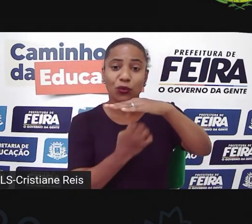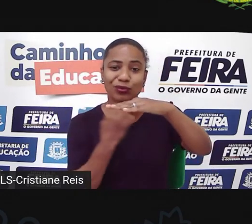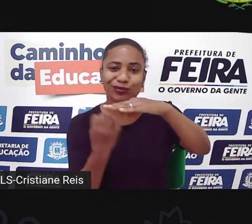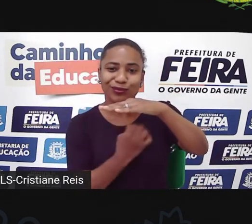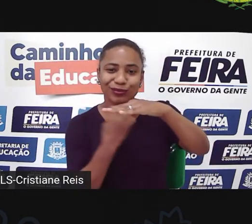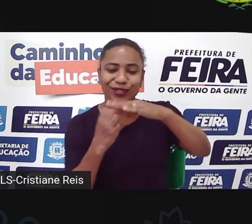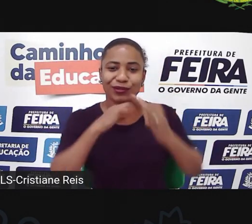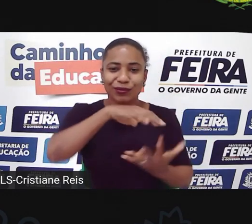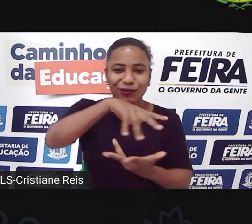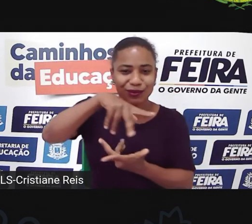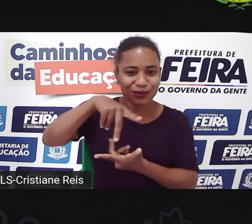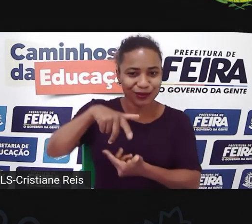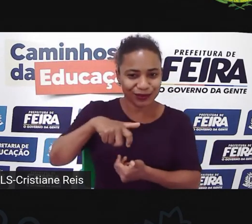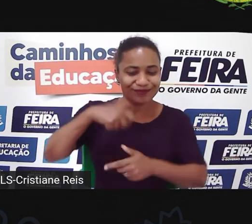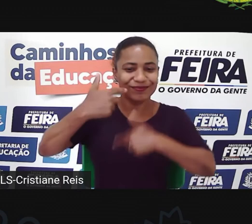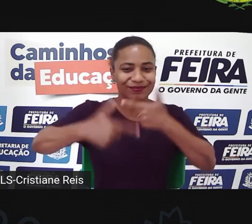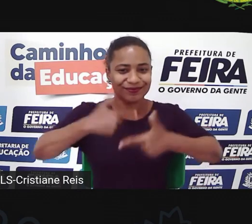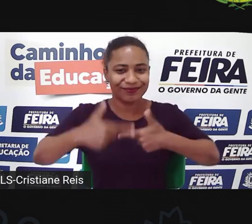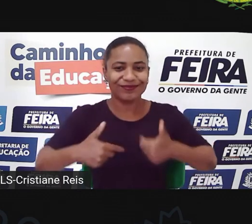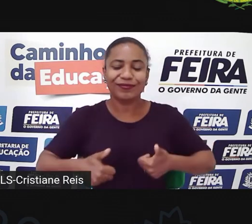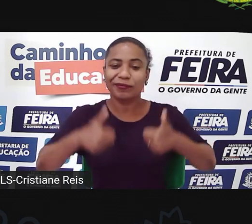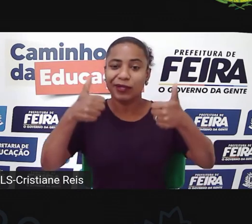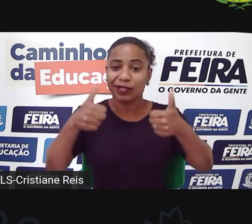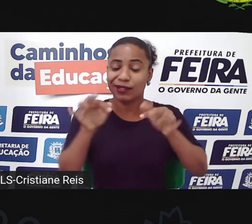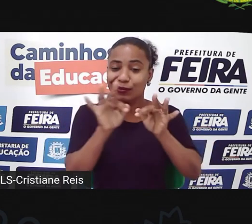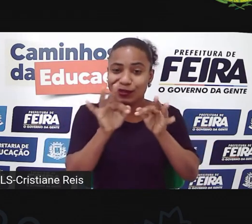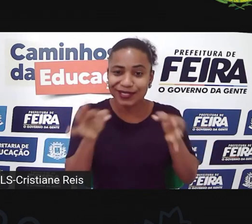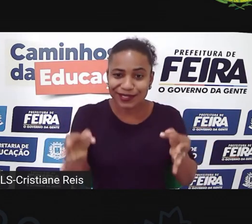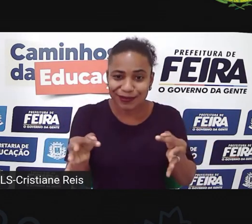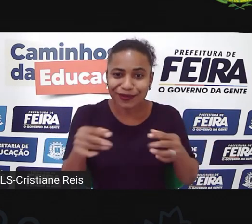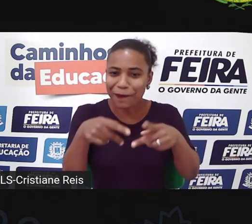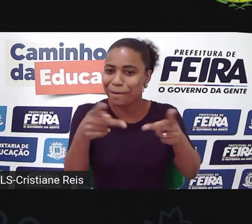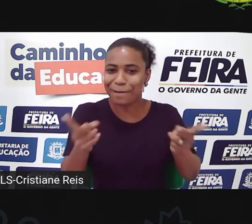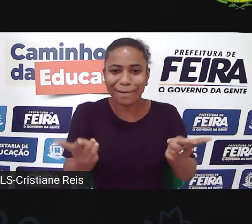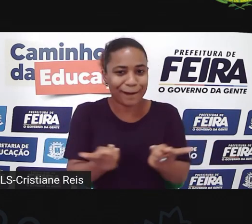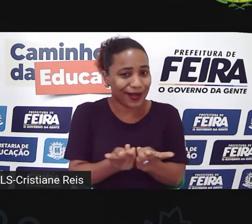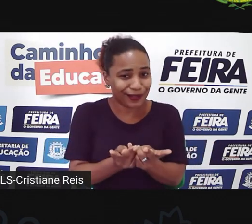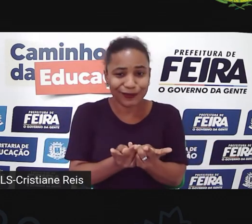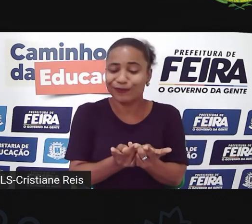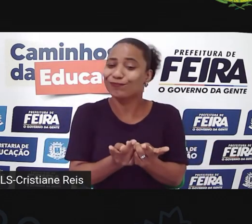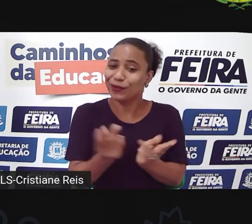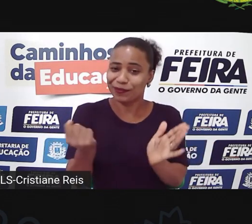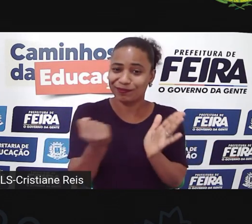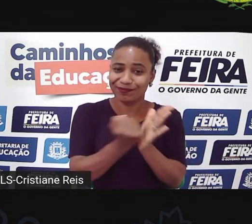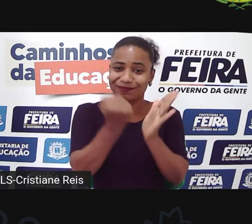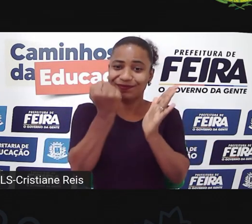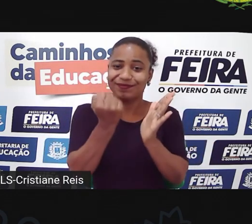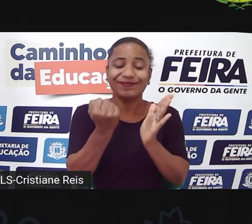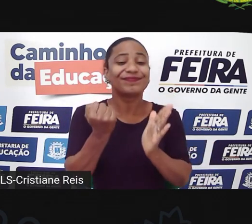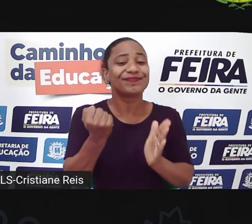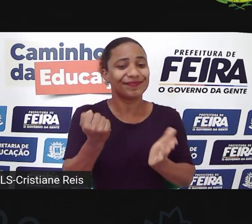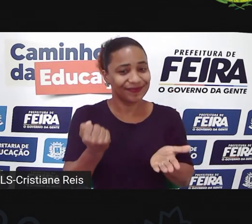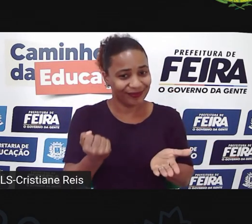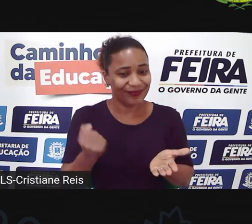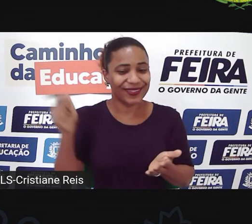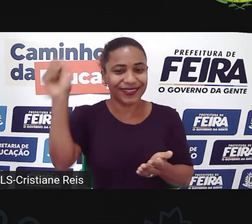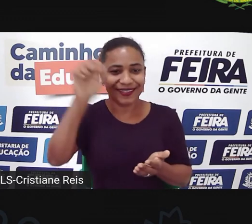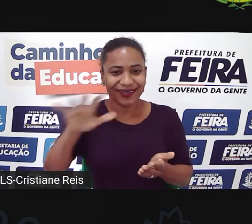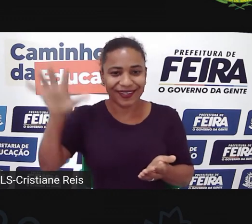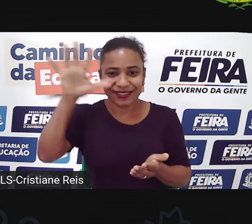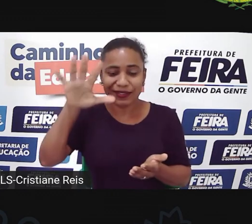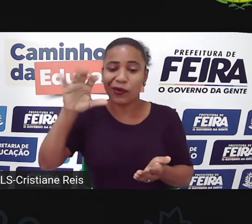funcionem, então elas vão desde aqueles produtos simples como você ter um prato em casa, até construção de carros, de